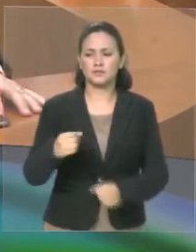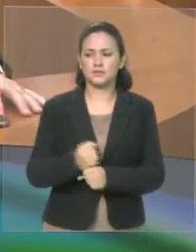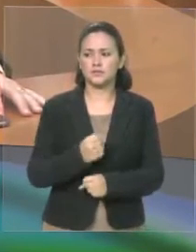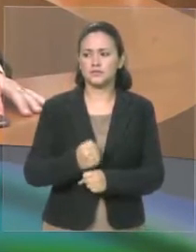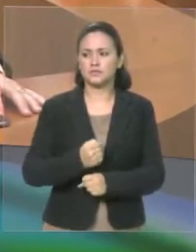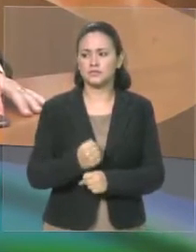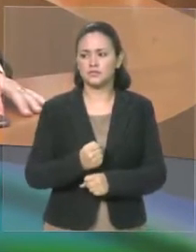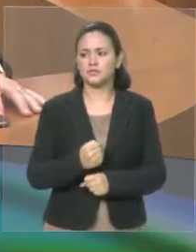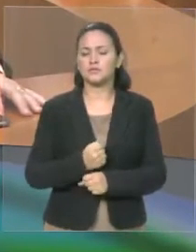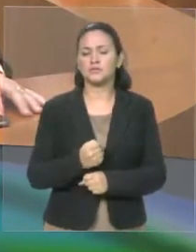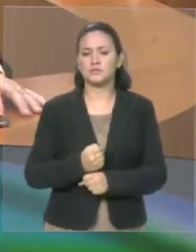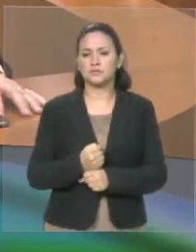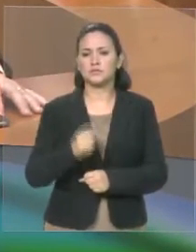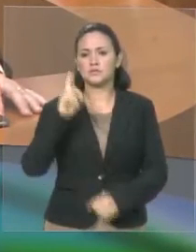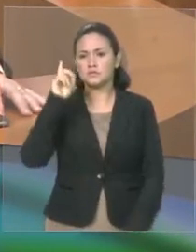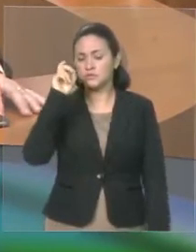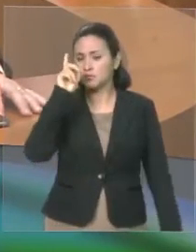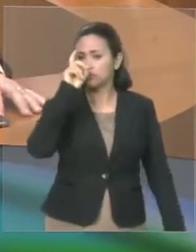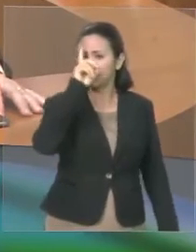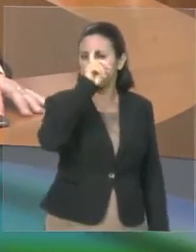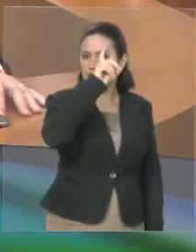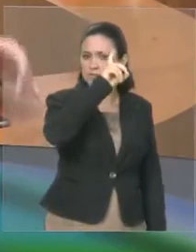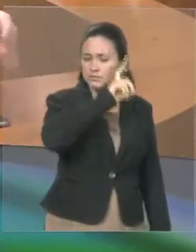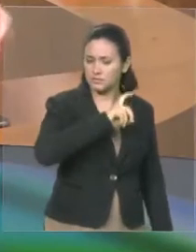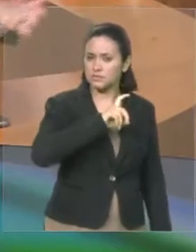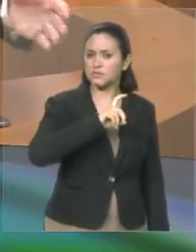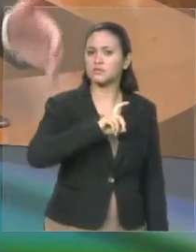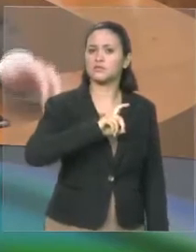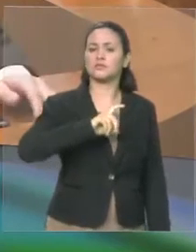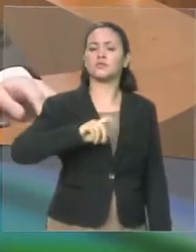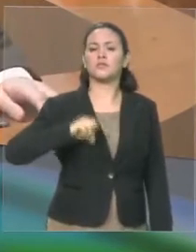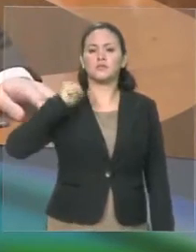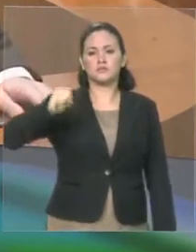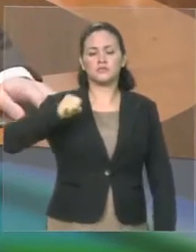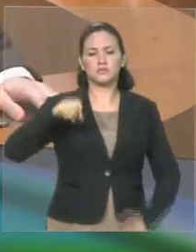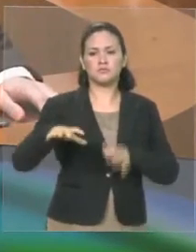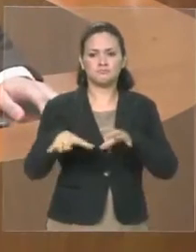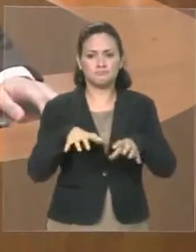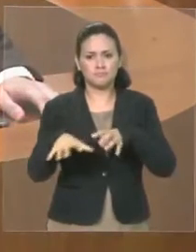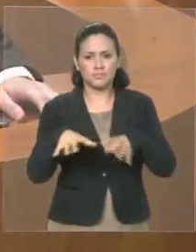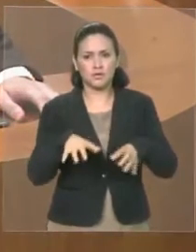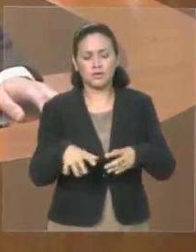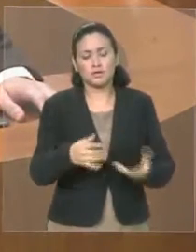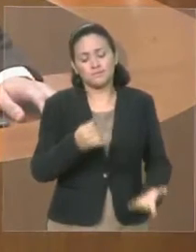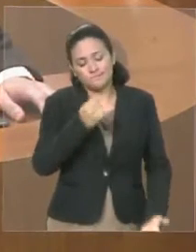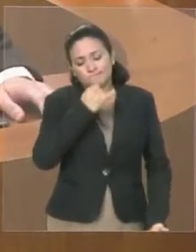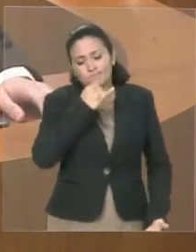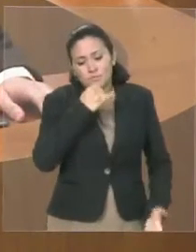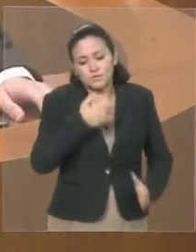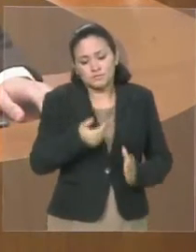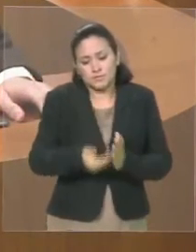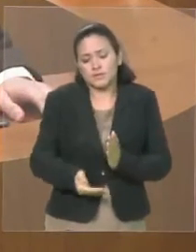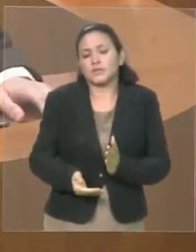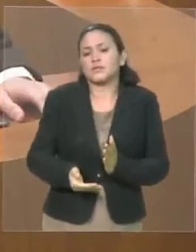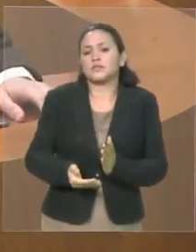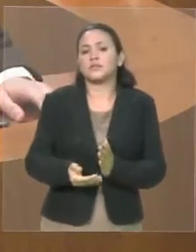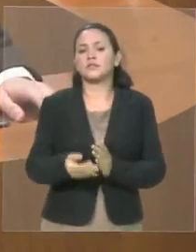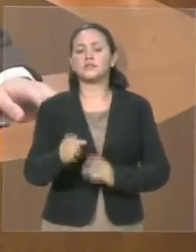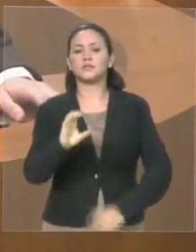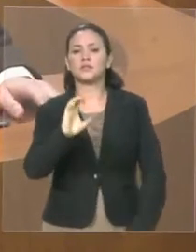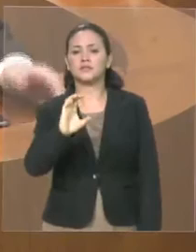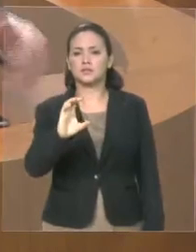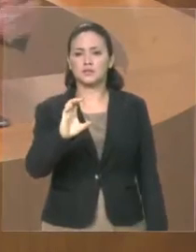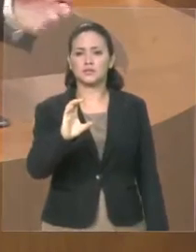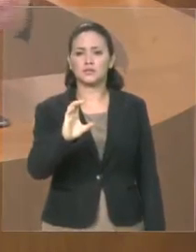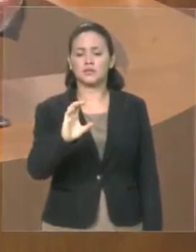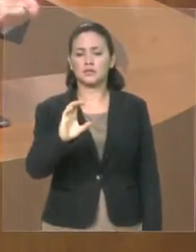Corrêa. Infelizmente, o Sampaio vai para a Série C no ano que vem. E eu tenho acompanhado,